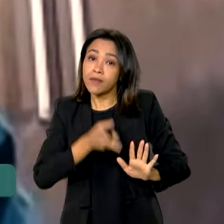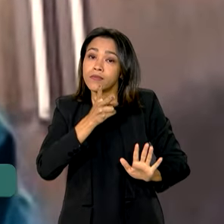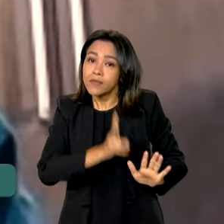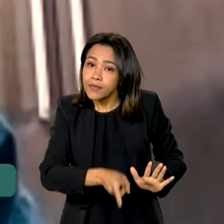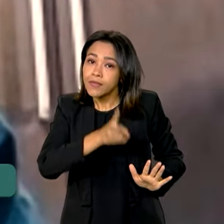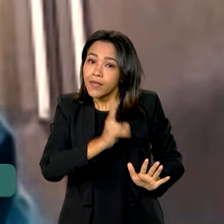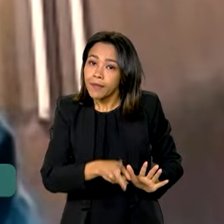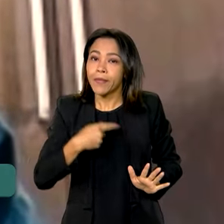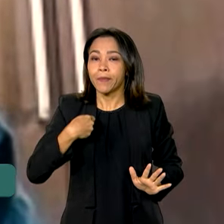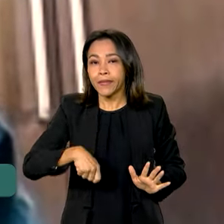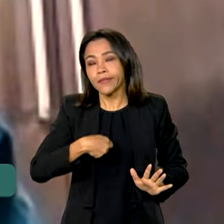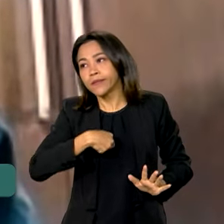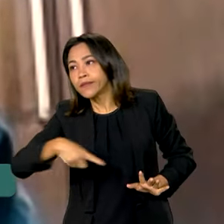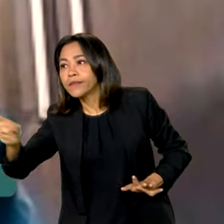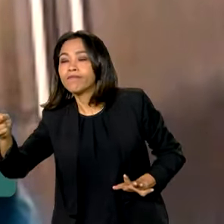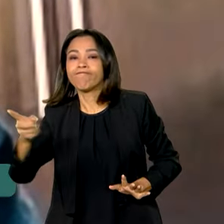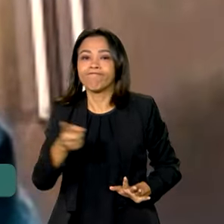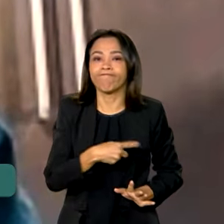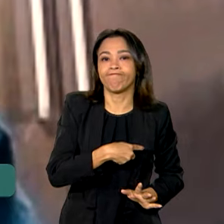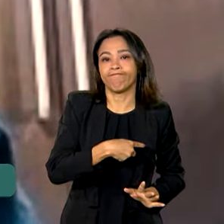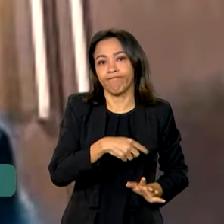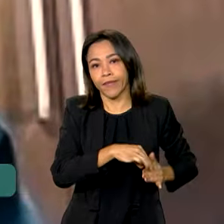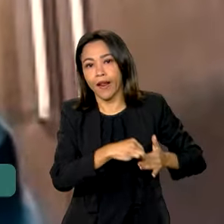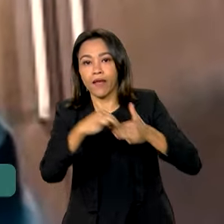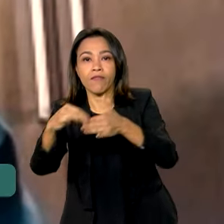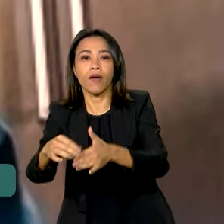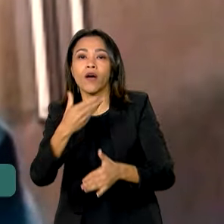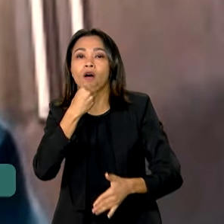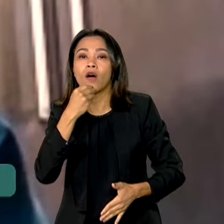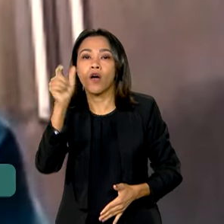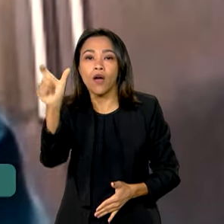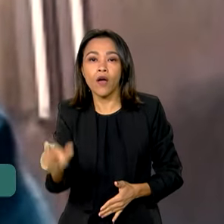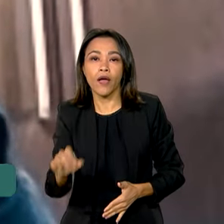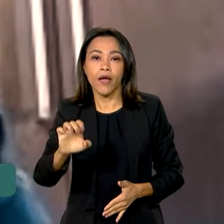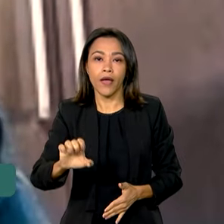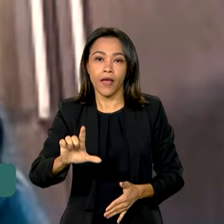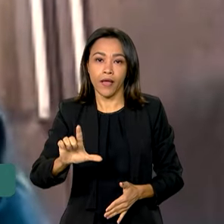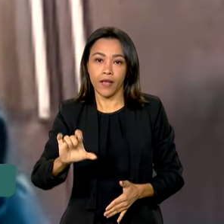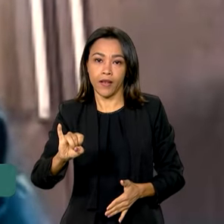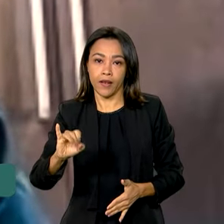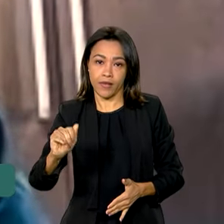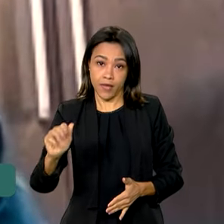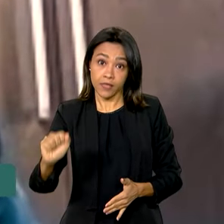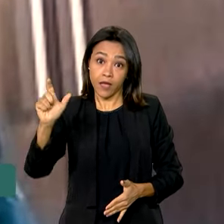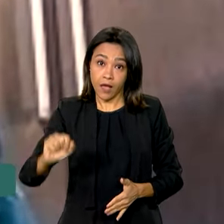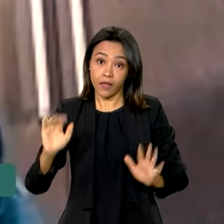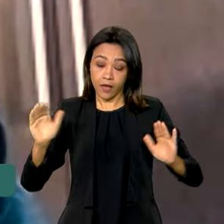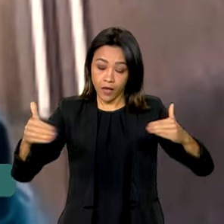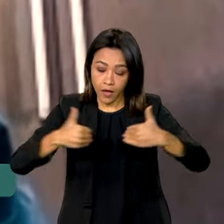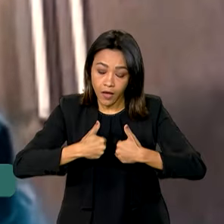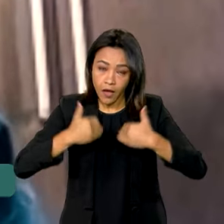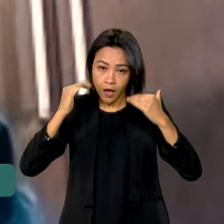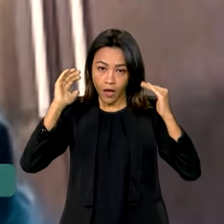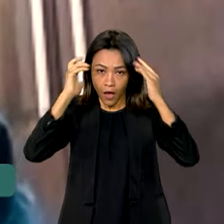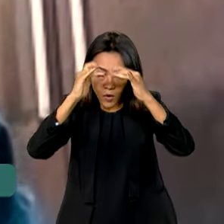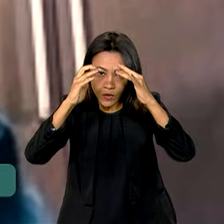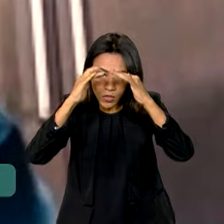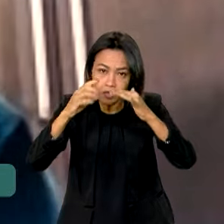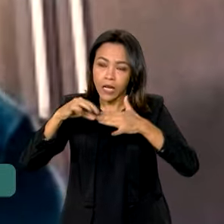tenho que estar saindo para levar o Elias, que tem autismo. Então tem que levar nas terapias a águas, tem que levar no